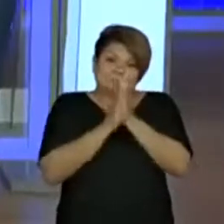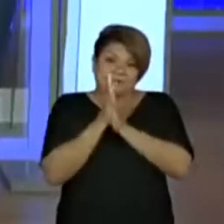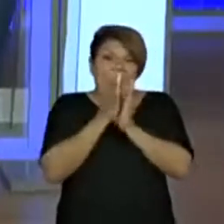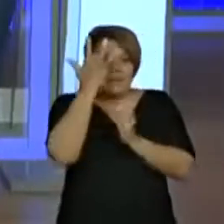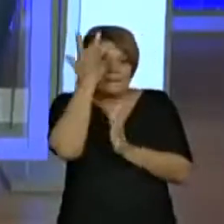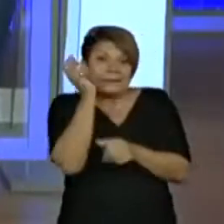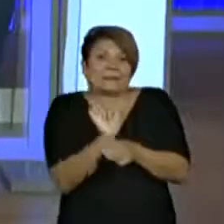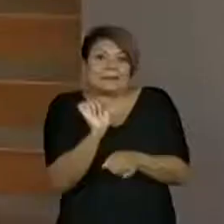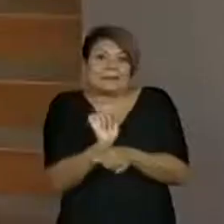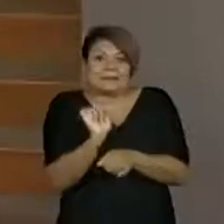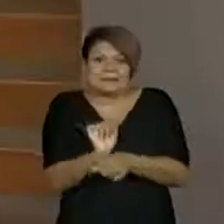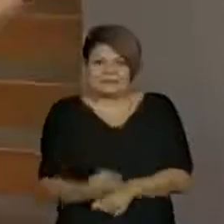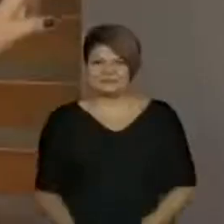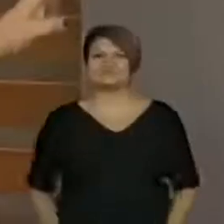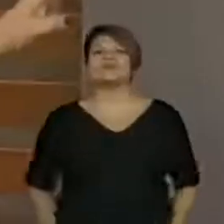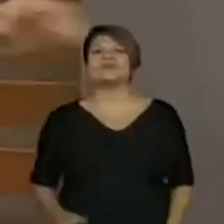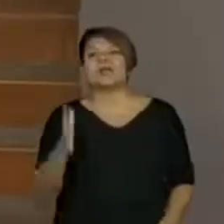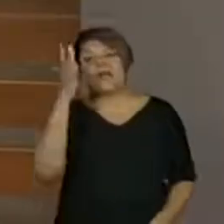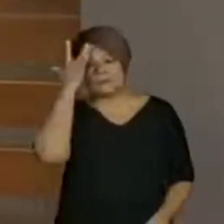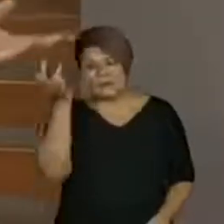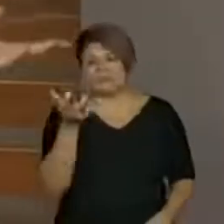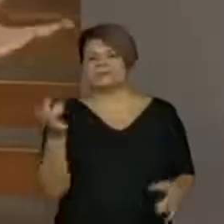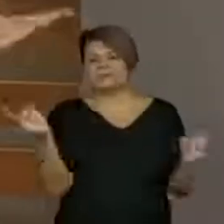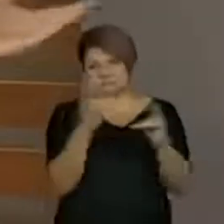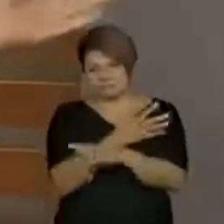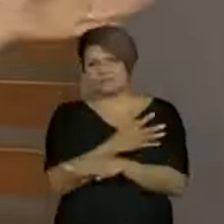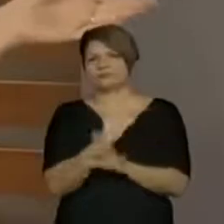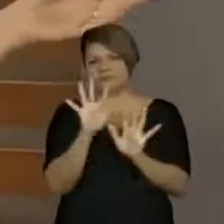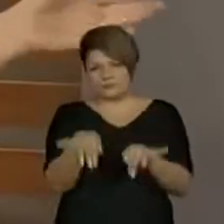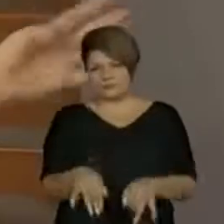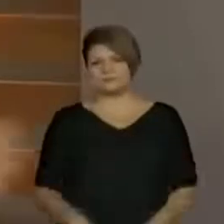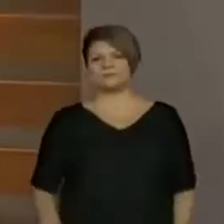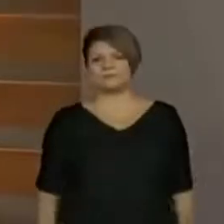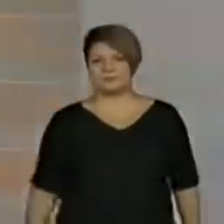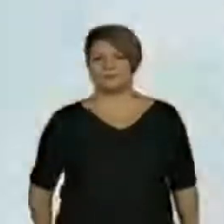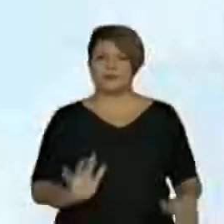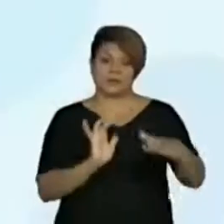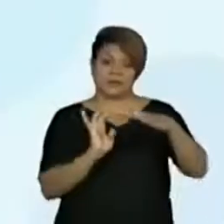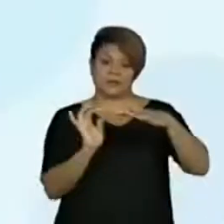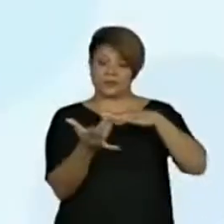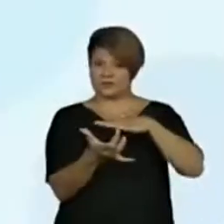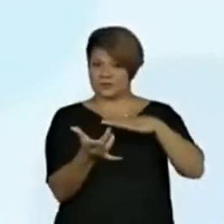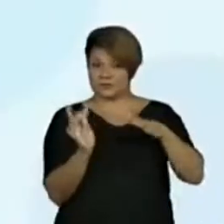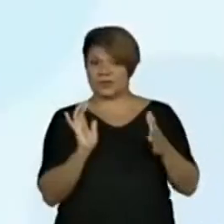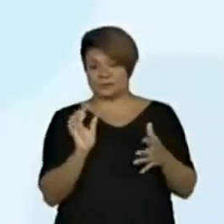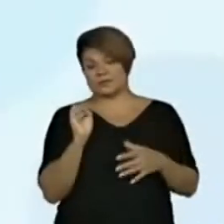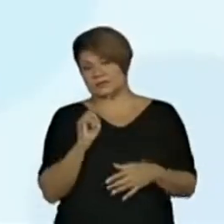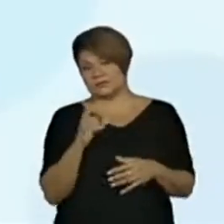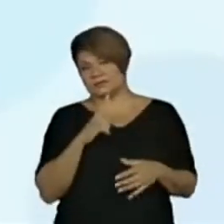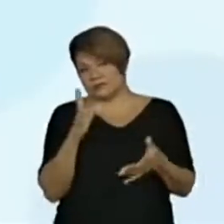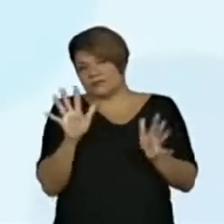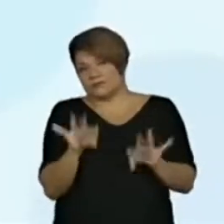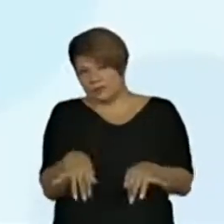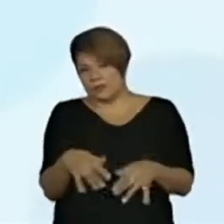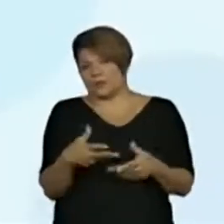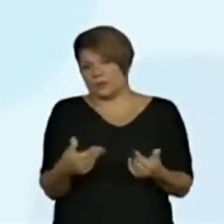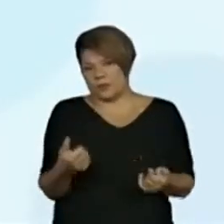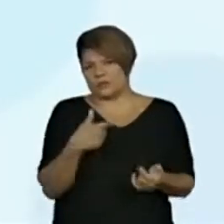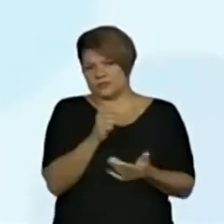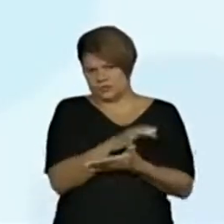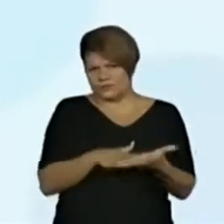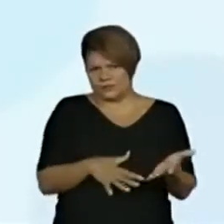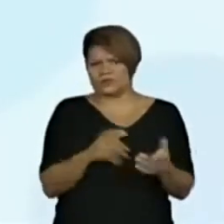saber o que vai acontecer. E a gente vai fechar o que a gente aprendeu. Deixei até as redes sociais. Se tiver final, eu sempre falo, tem alguma criatividade?